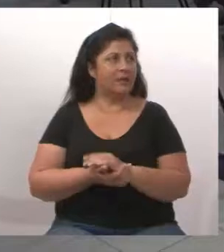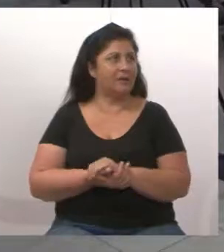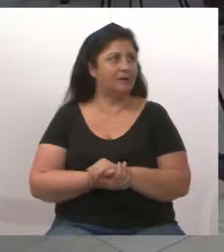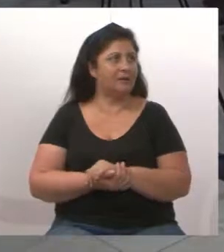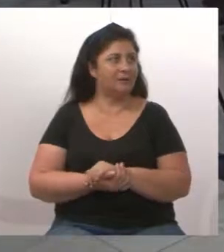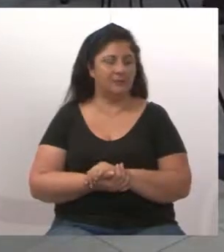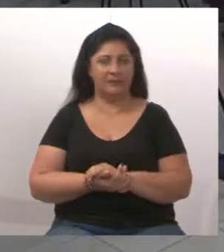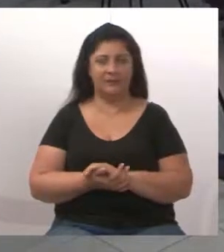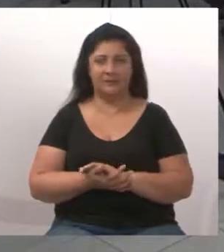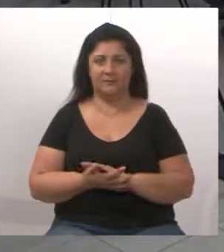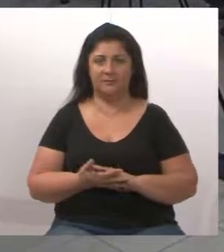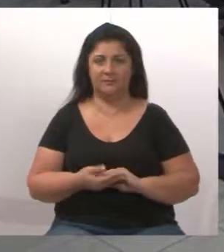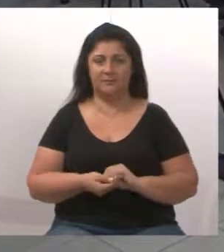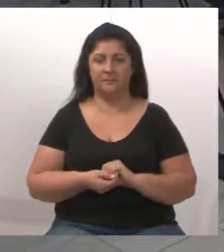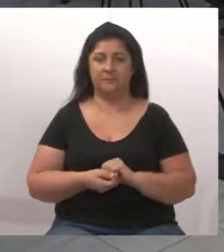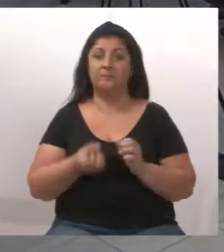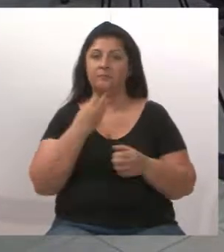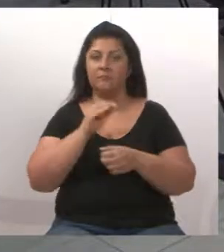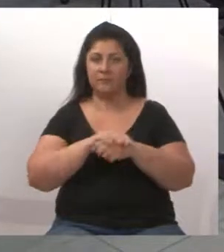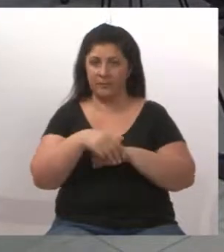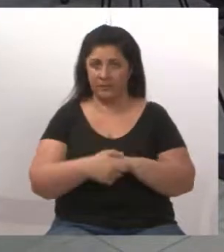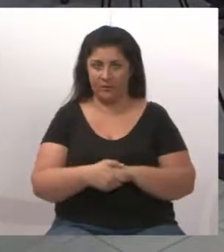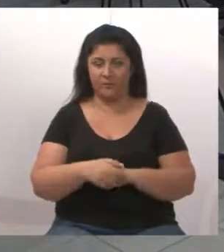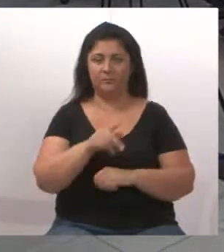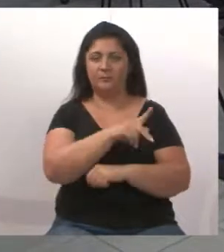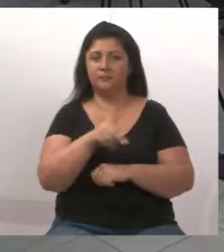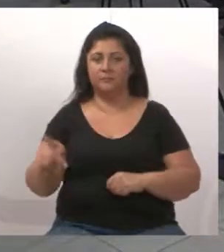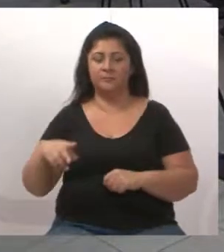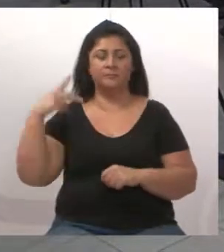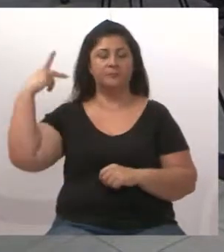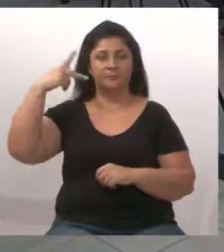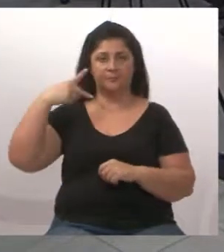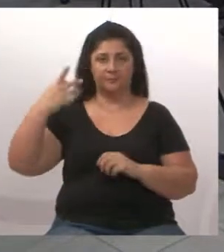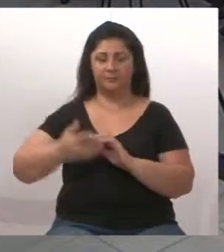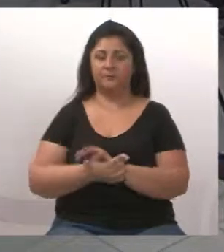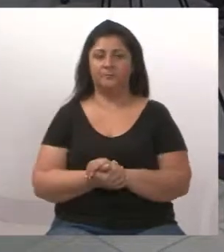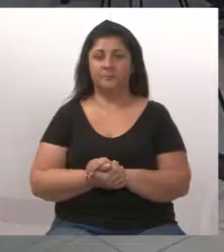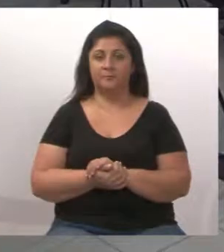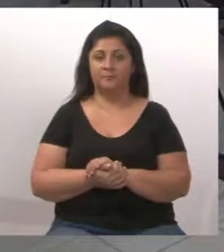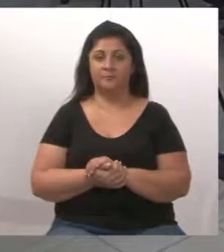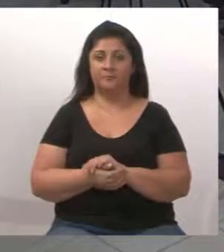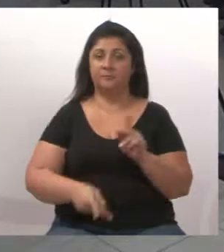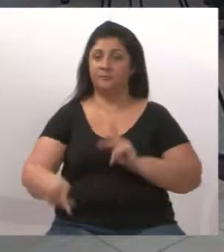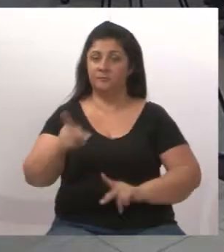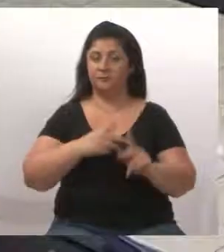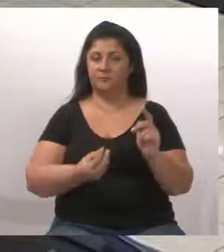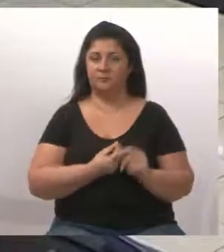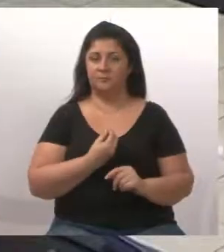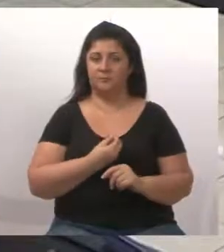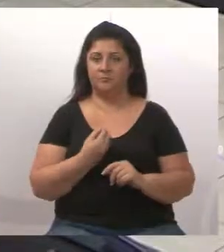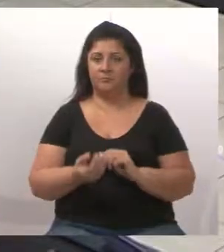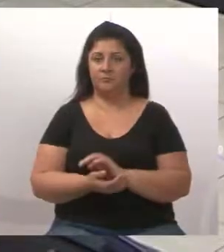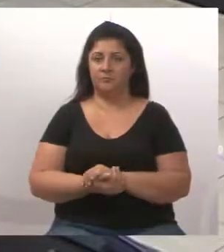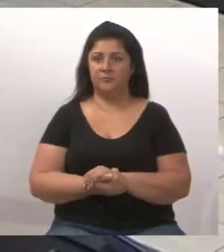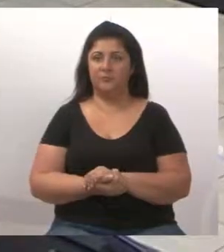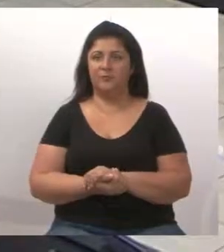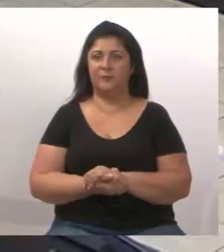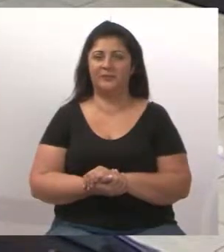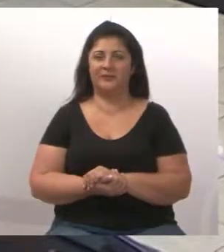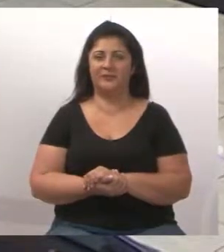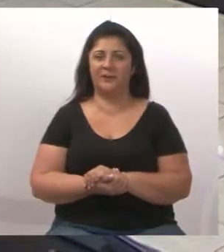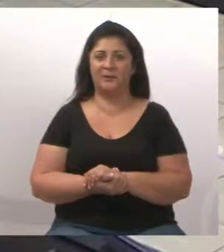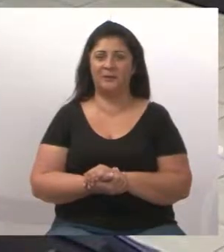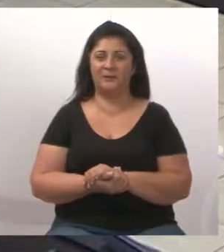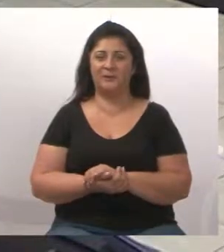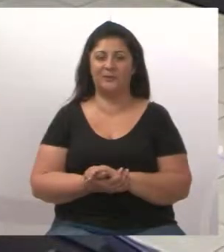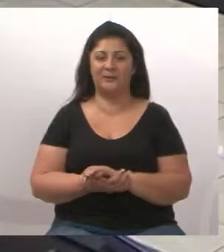Boa noite, senhor presidente, nobres vereadores, vereadoras, o público presente aqui na galeria. Quero cumprimentar o